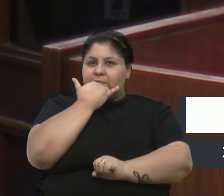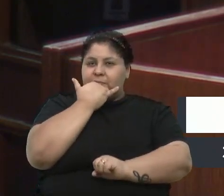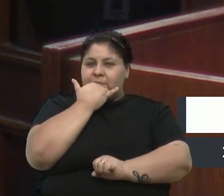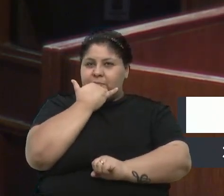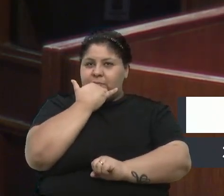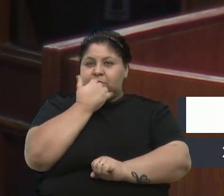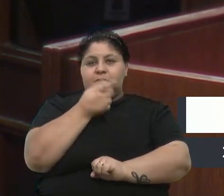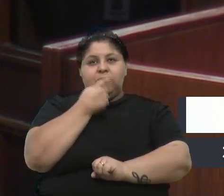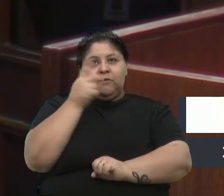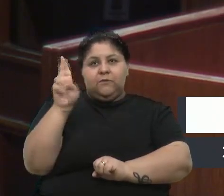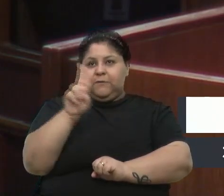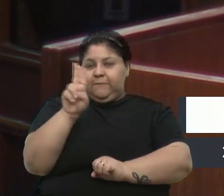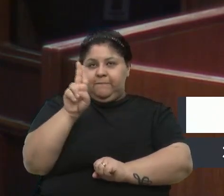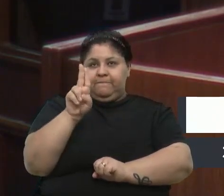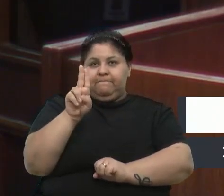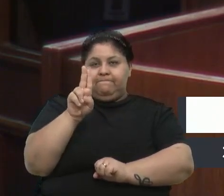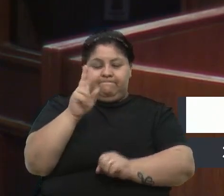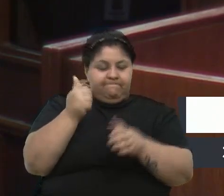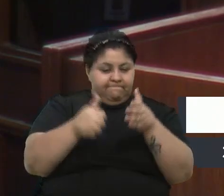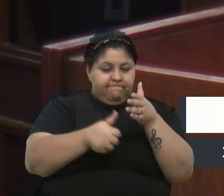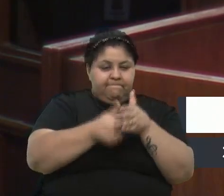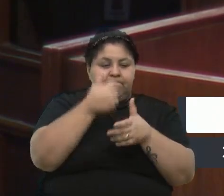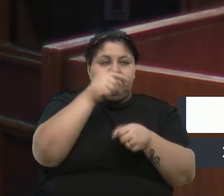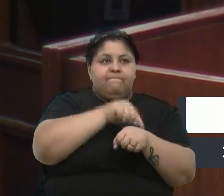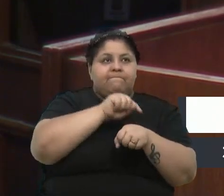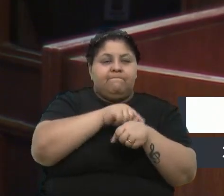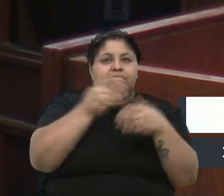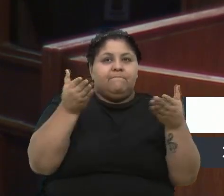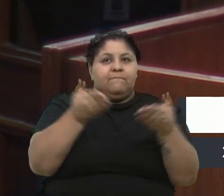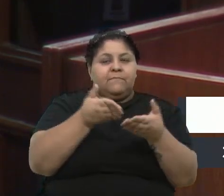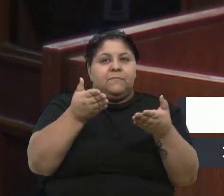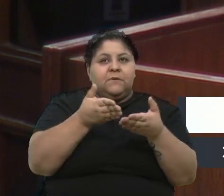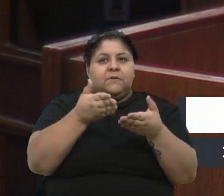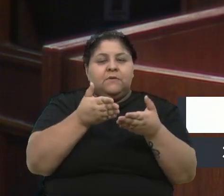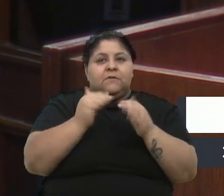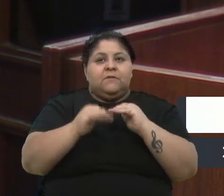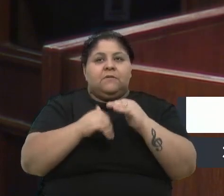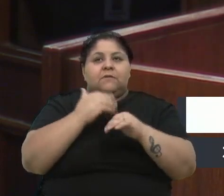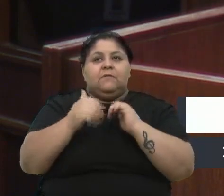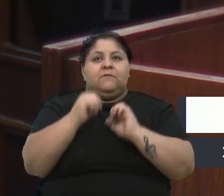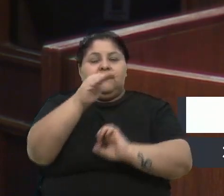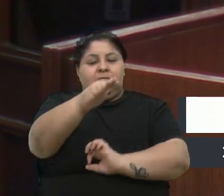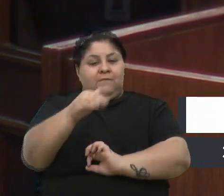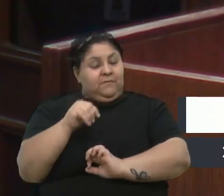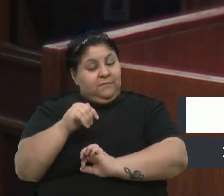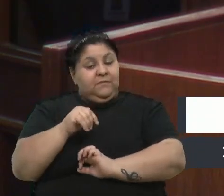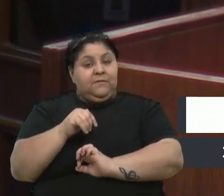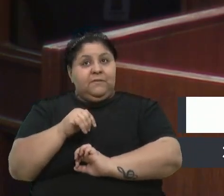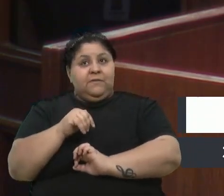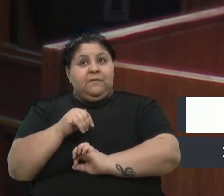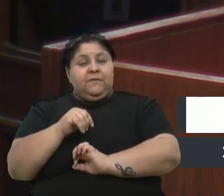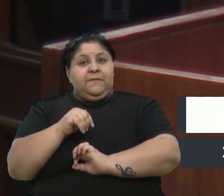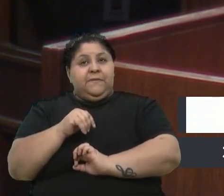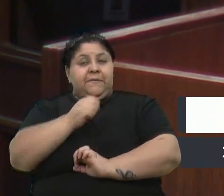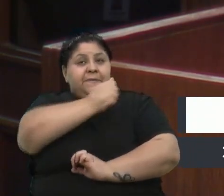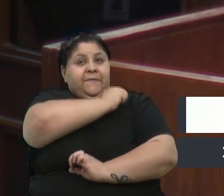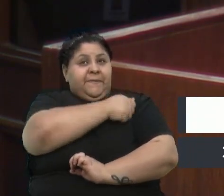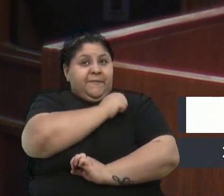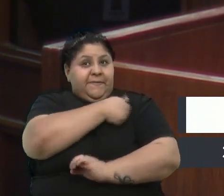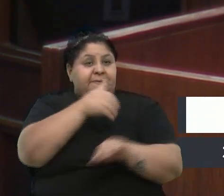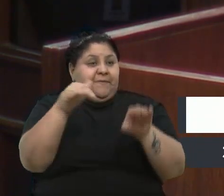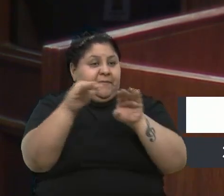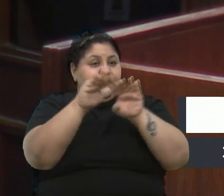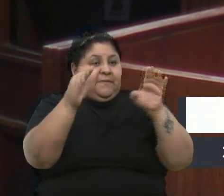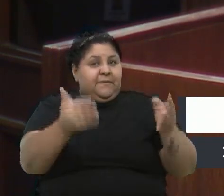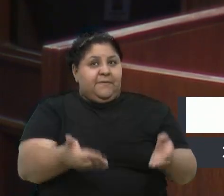citar porque eu não pedi autorização, mas ela diz assim, o melhor momento de hoje foi quando fui recolher as coisas da aluna na bancada